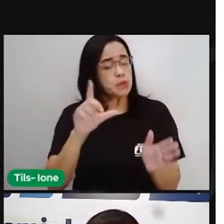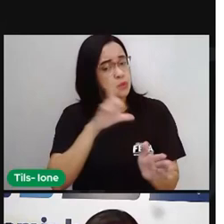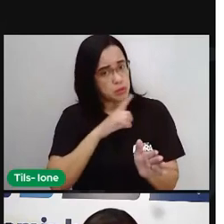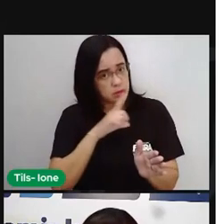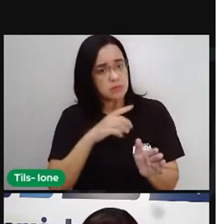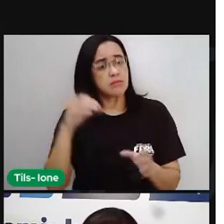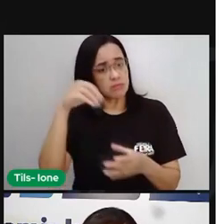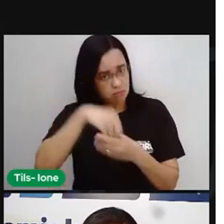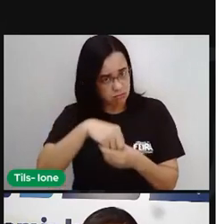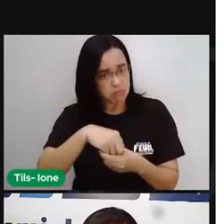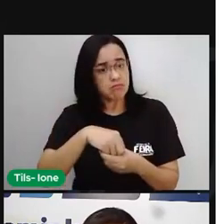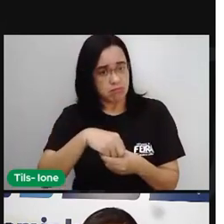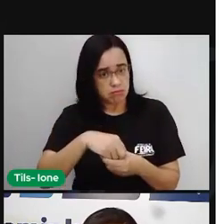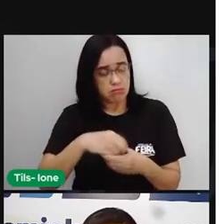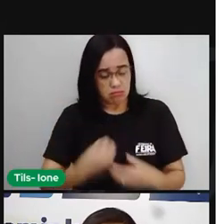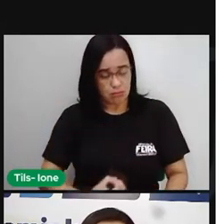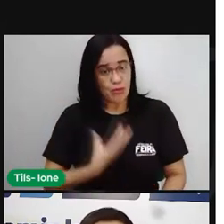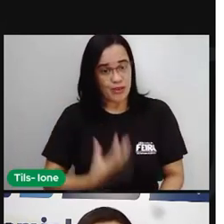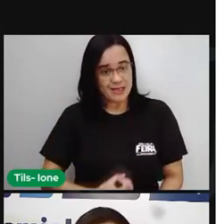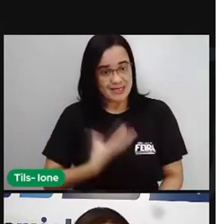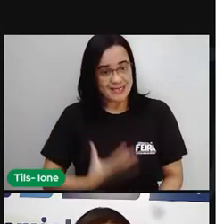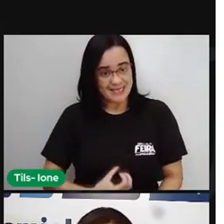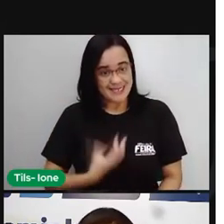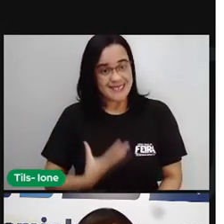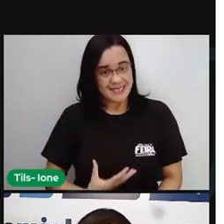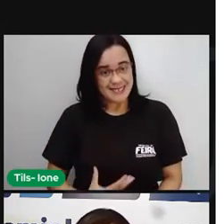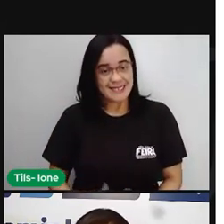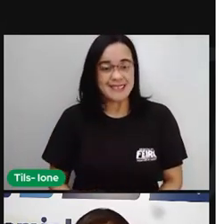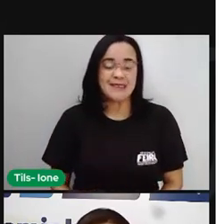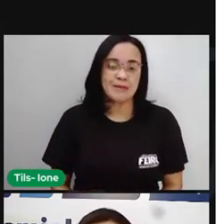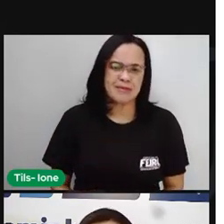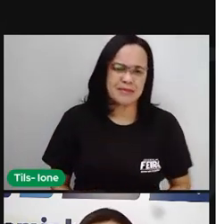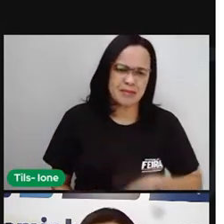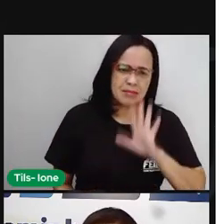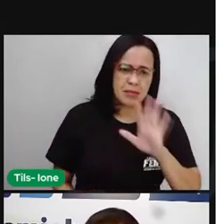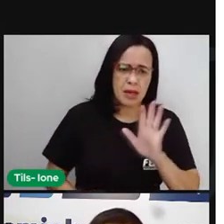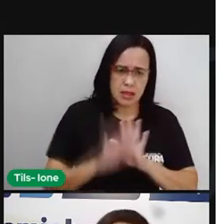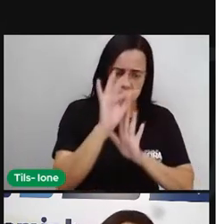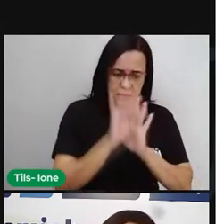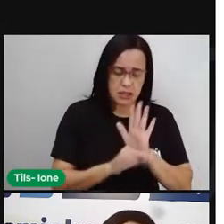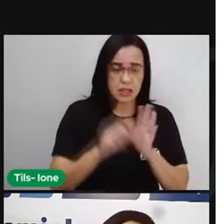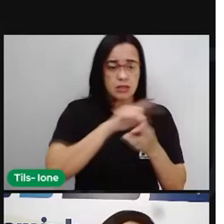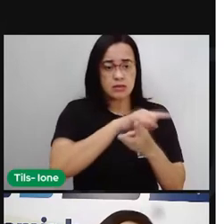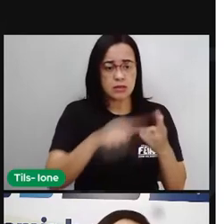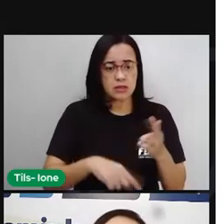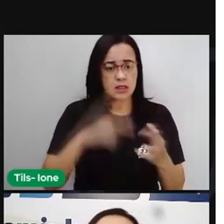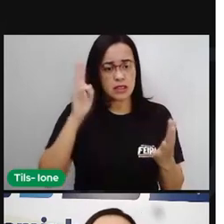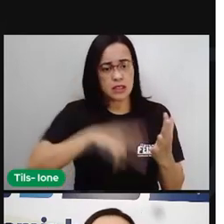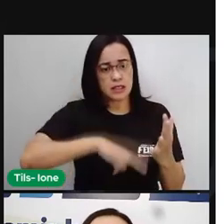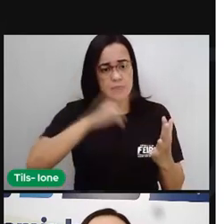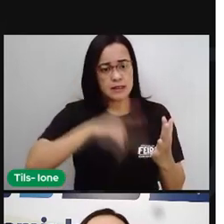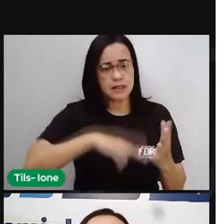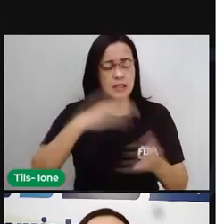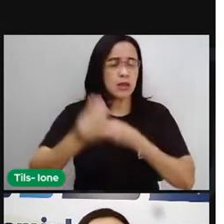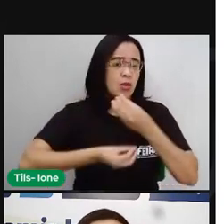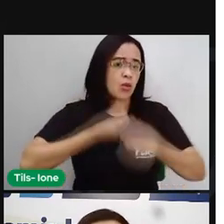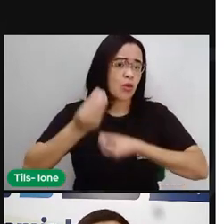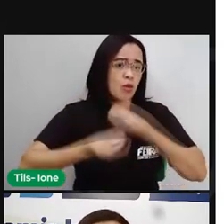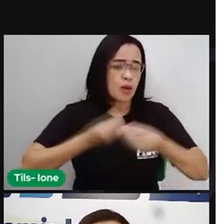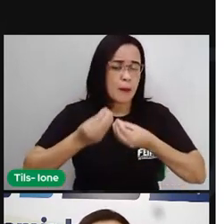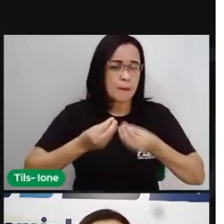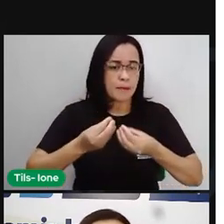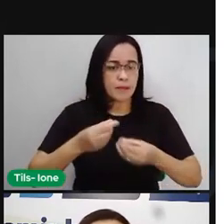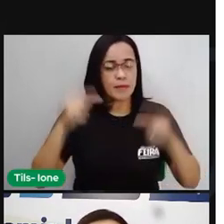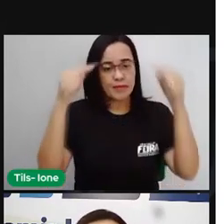inúmeros. Mas o que a gente viu aí, os três textos que a Pro fez a leitura, foi o